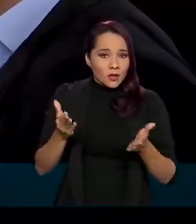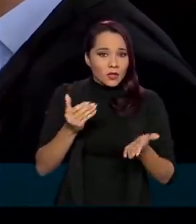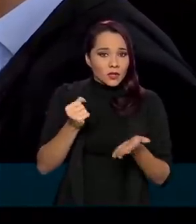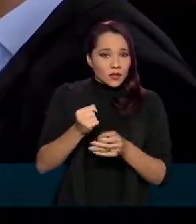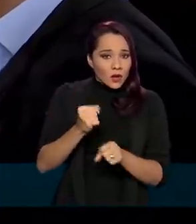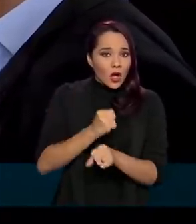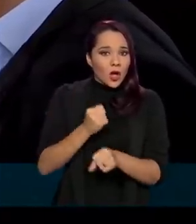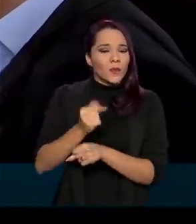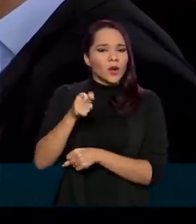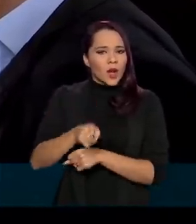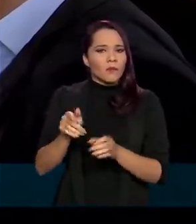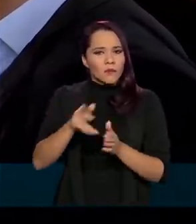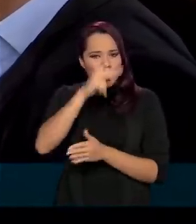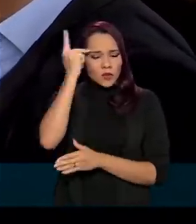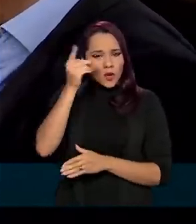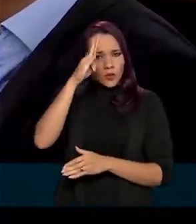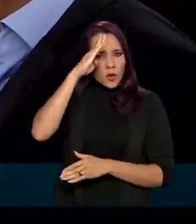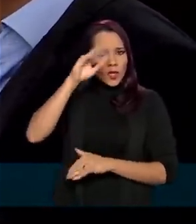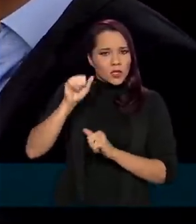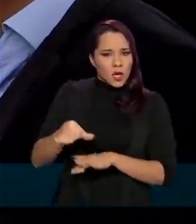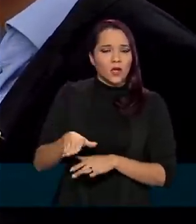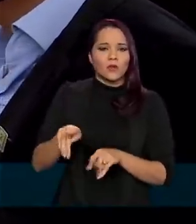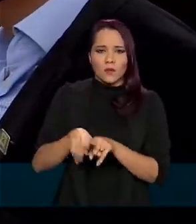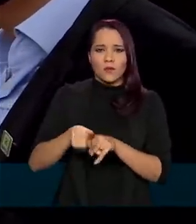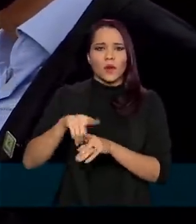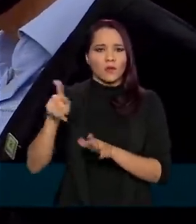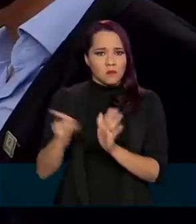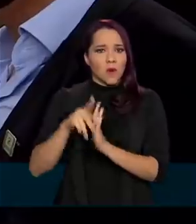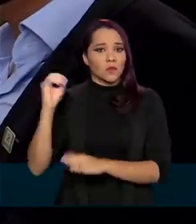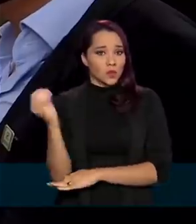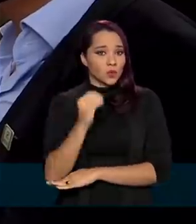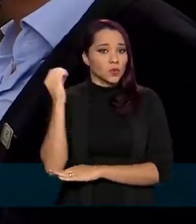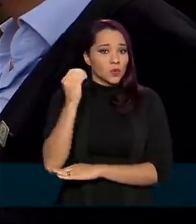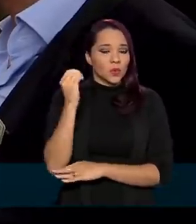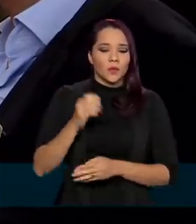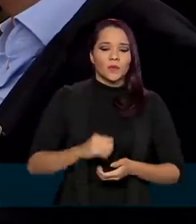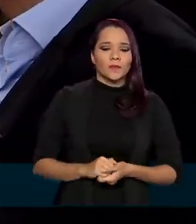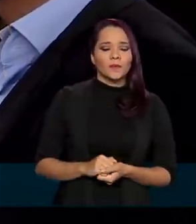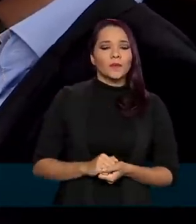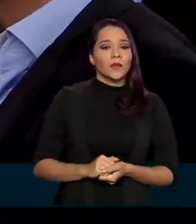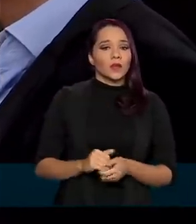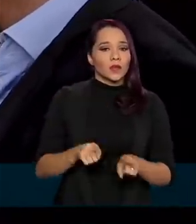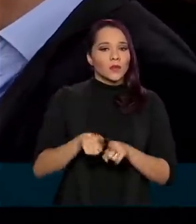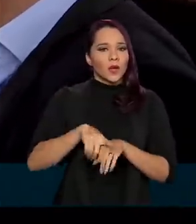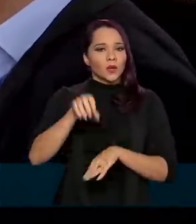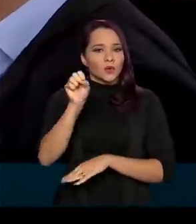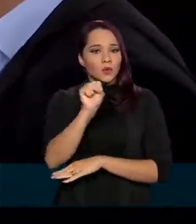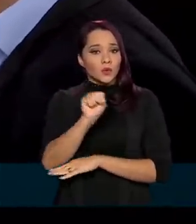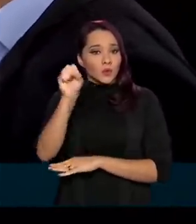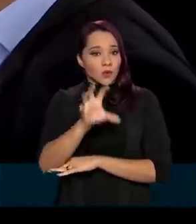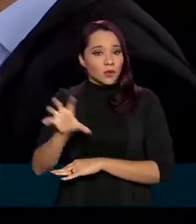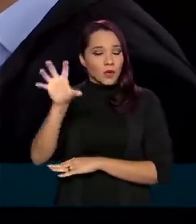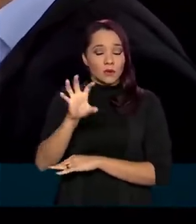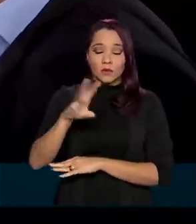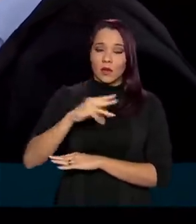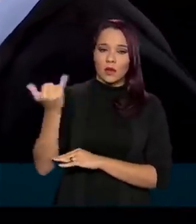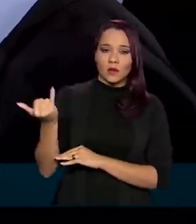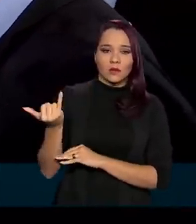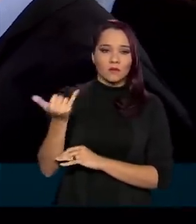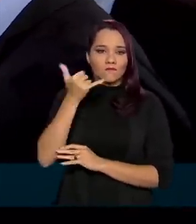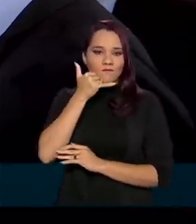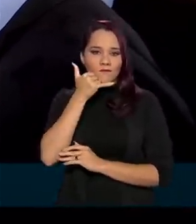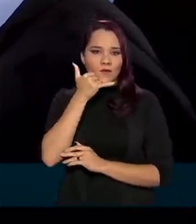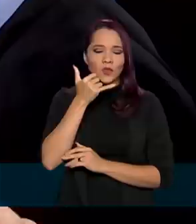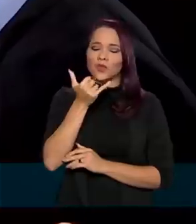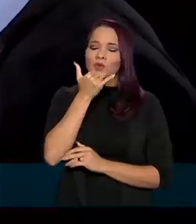Exército, já para o João da minha turma, de cavalaria, gaúcho, ele ligou para o comandante militar do Sudeste, aqui, ele entrou em contato com...